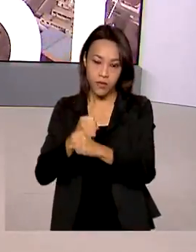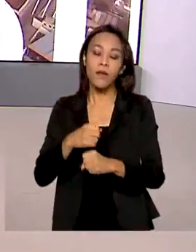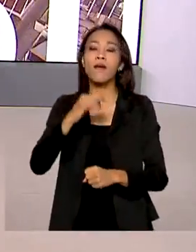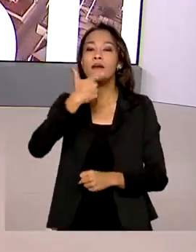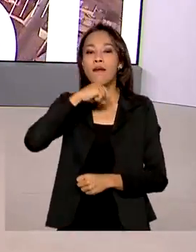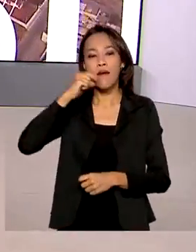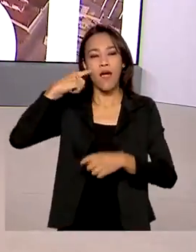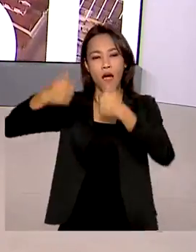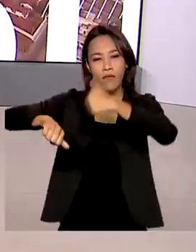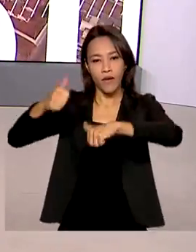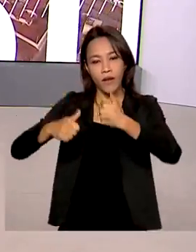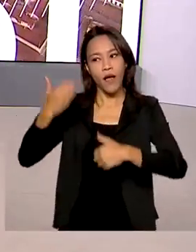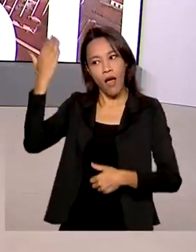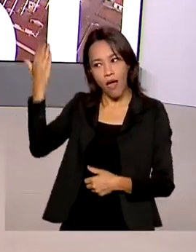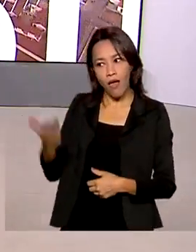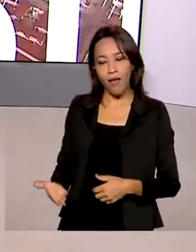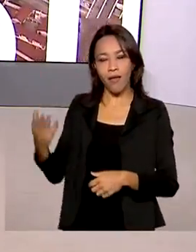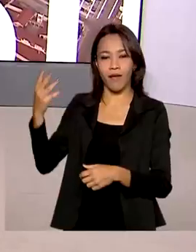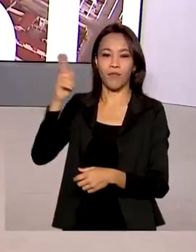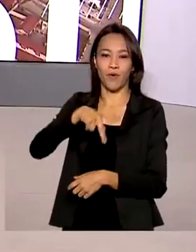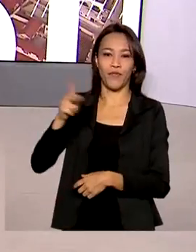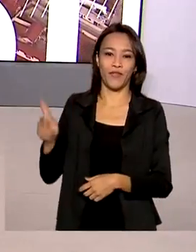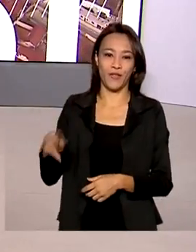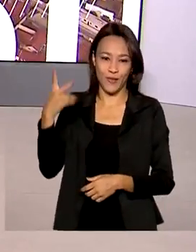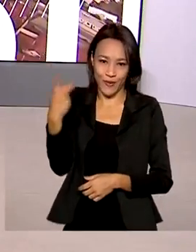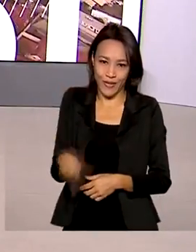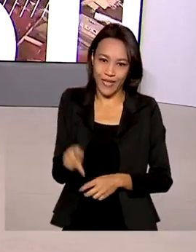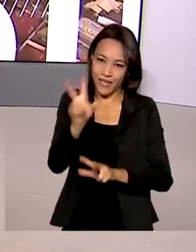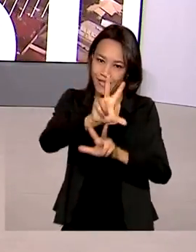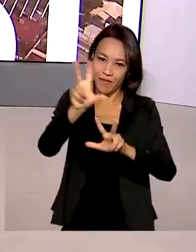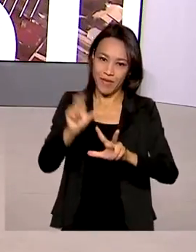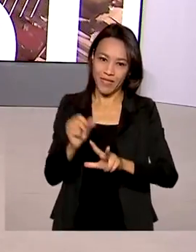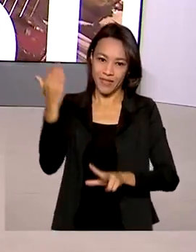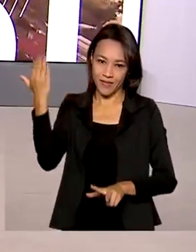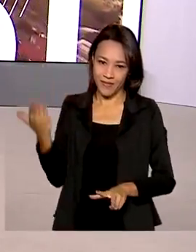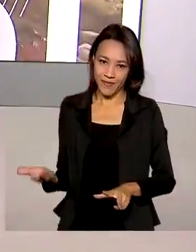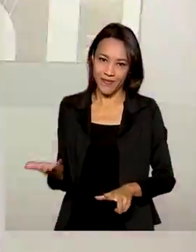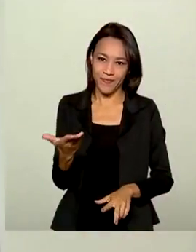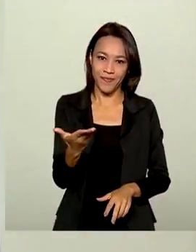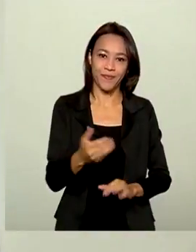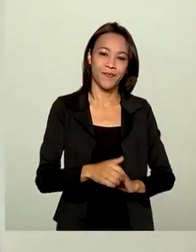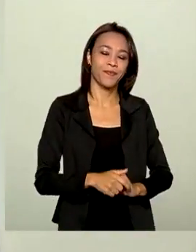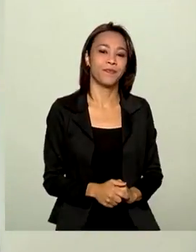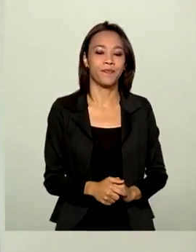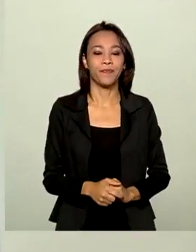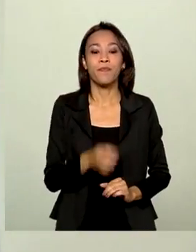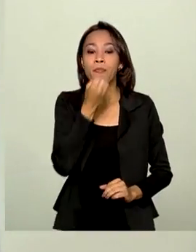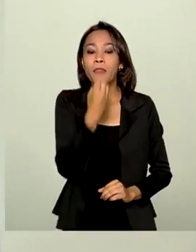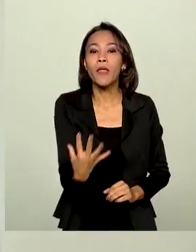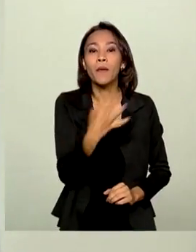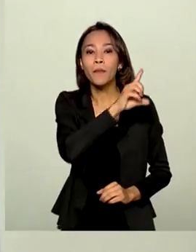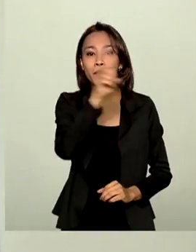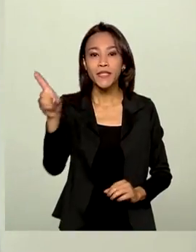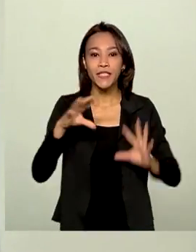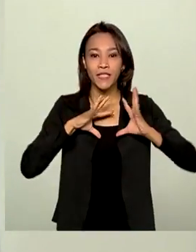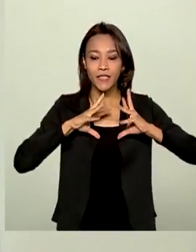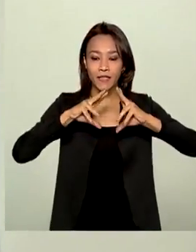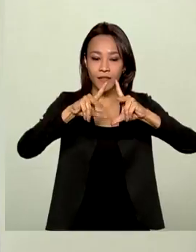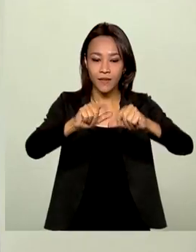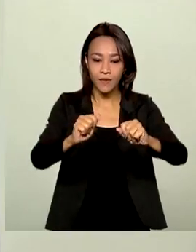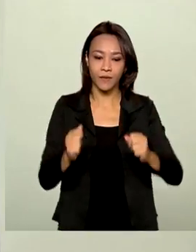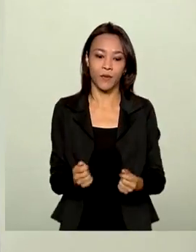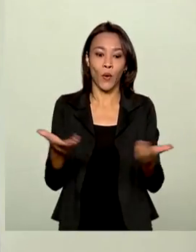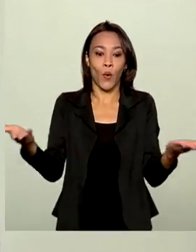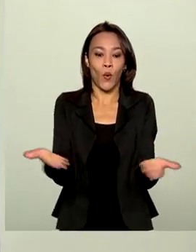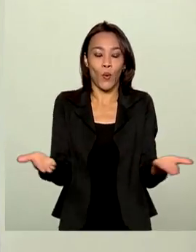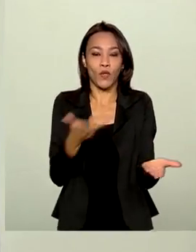esse dado é o professor de Ciências Políticas e comentarista aqui da TV Brasil, Ricardo Caldas. Bom dia, bom dia a todos. O nosso tema de hoje